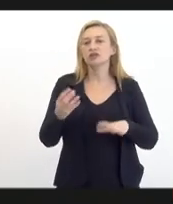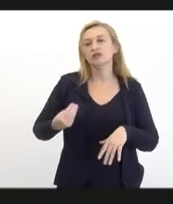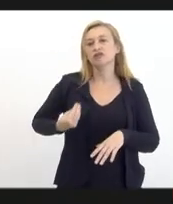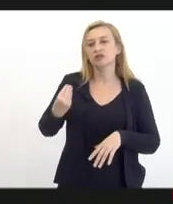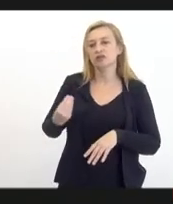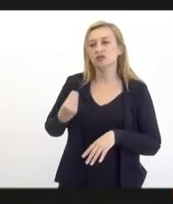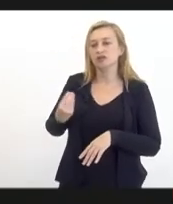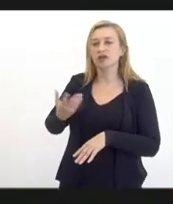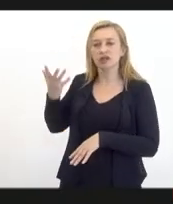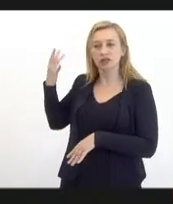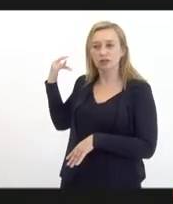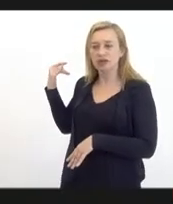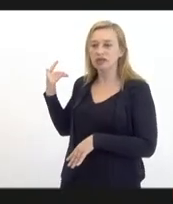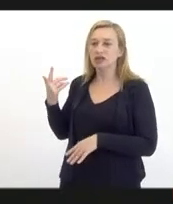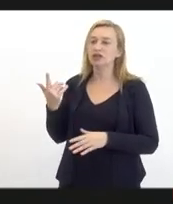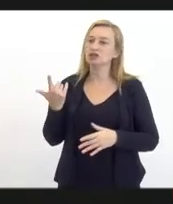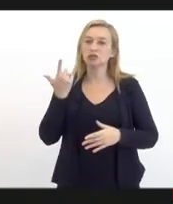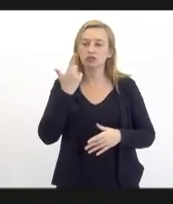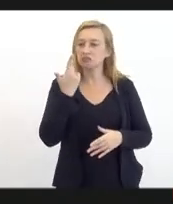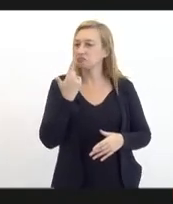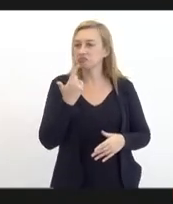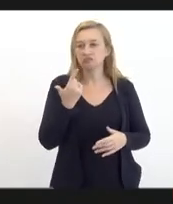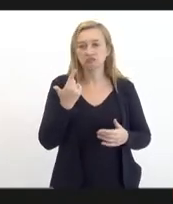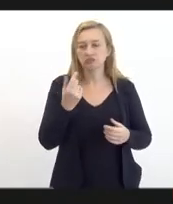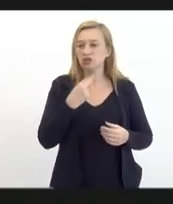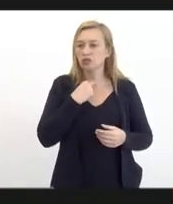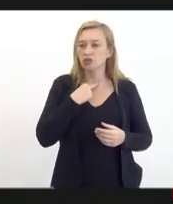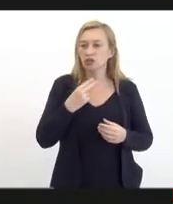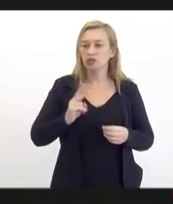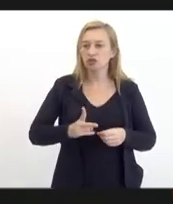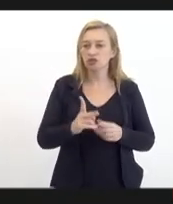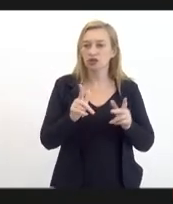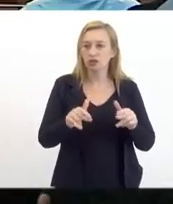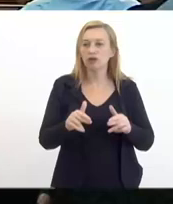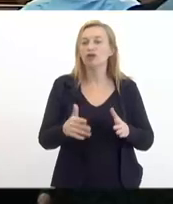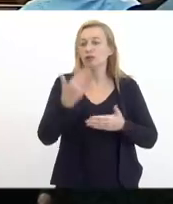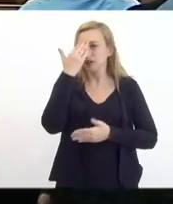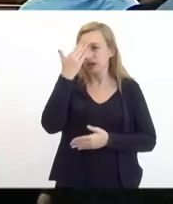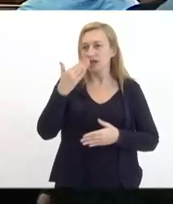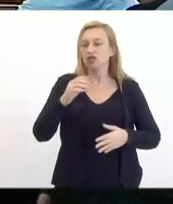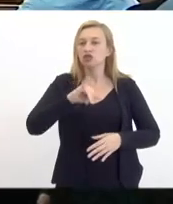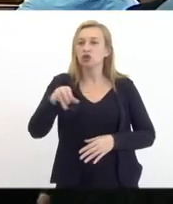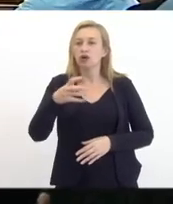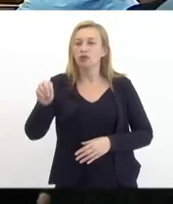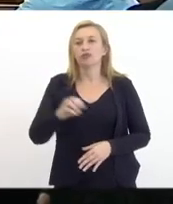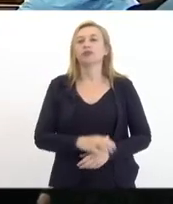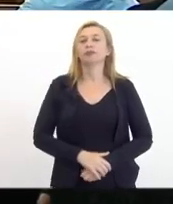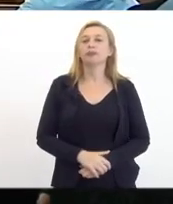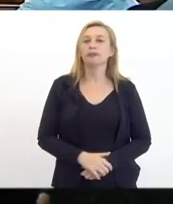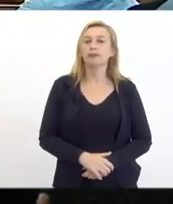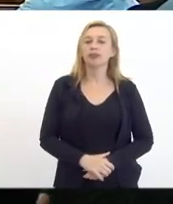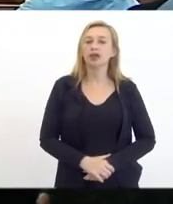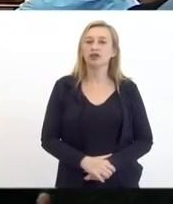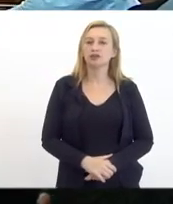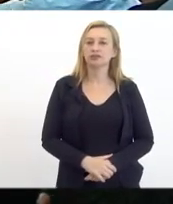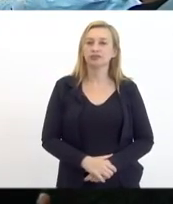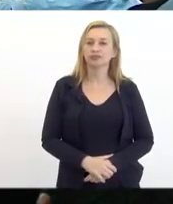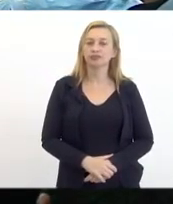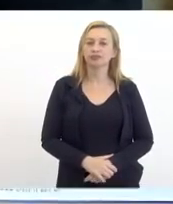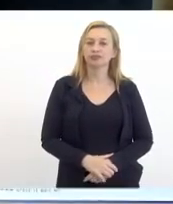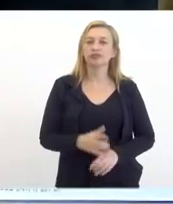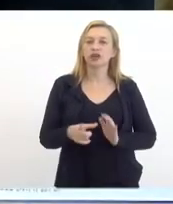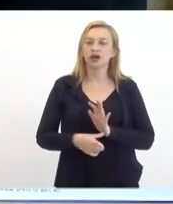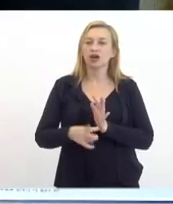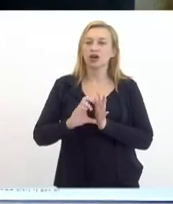acontecer novamente. Muito obrigado, presidente muito obrigado pela paciência de todos. Obrigado, João. eu antes de